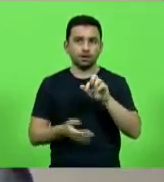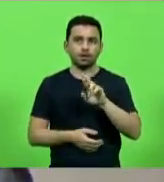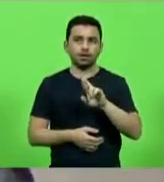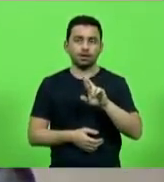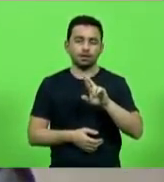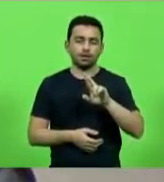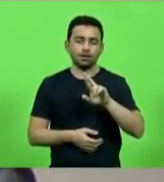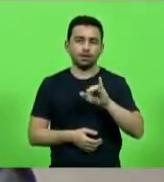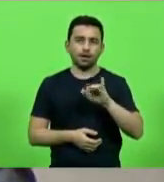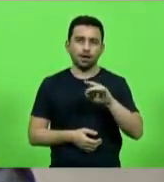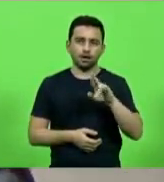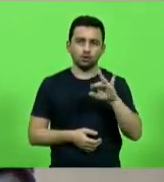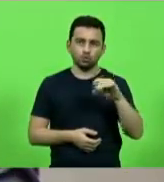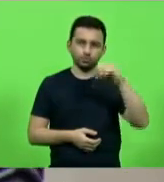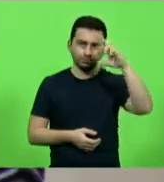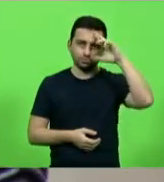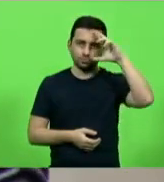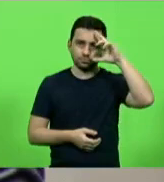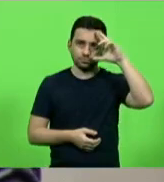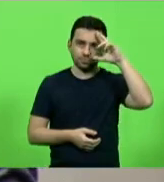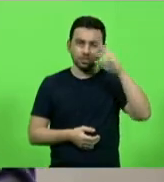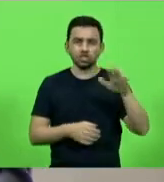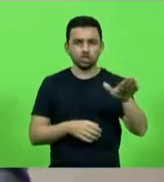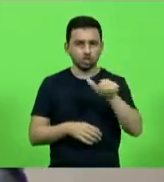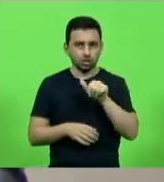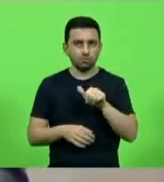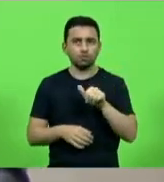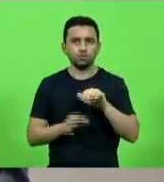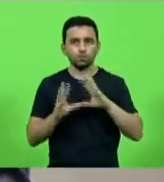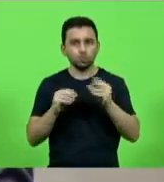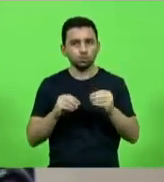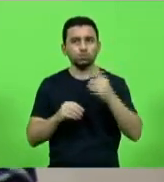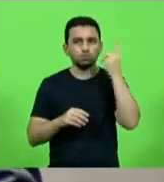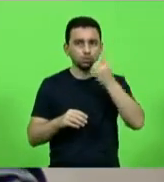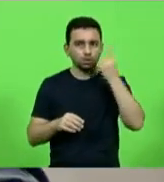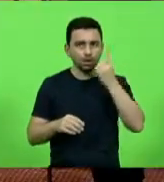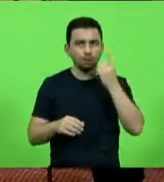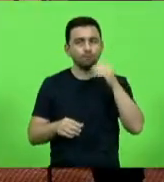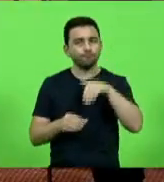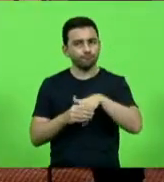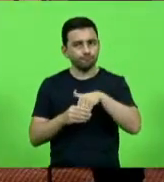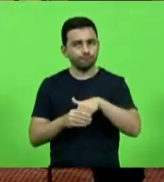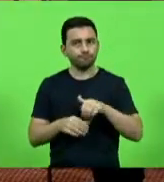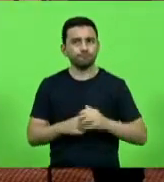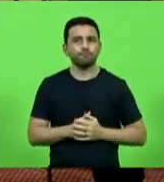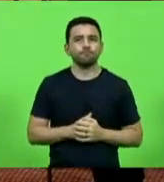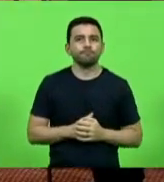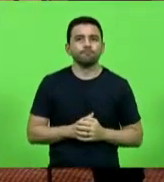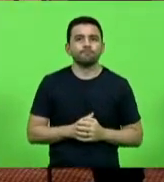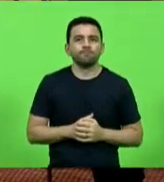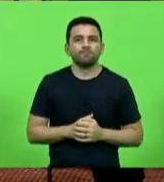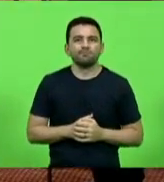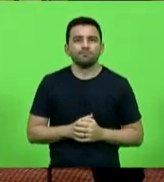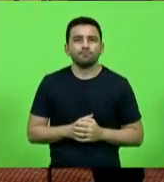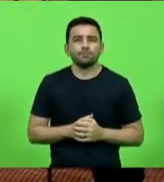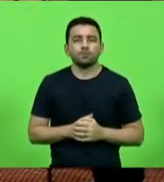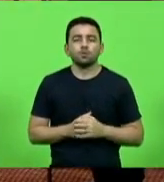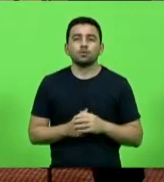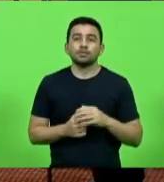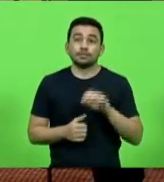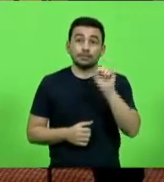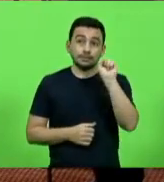chamada dos senhores deputados e deputadas para que possa exercer o seu direito de voto. Vamos lá. Quem vota sim